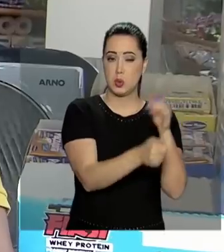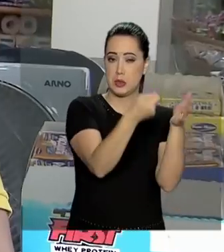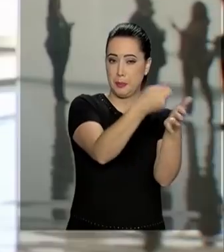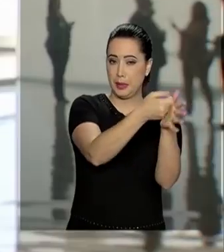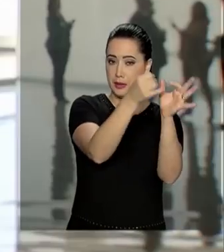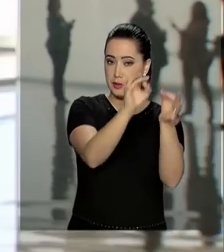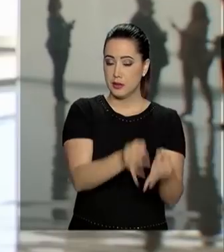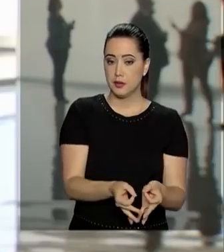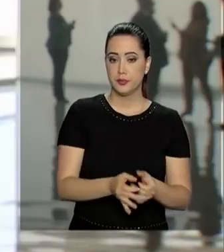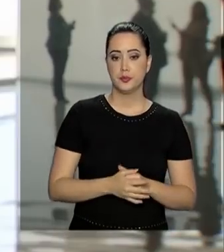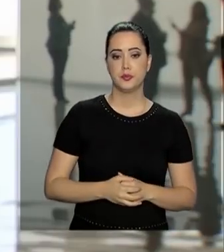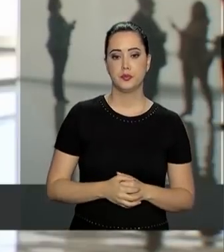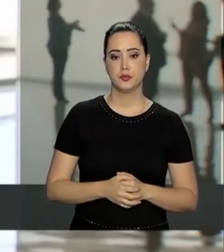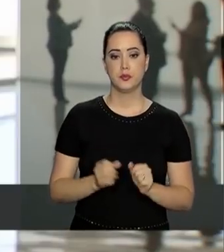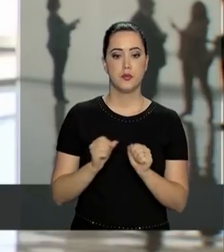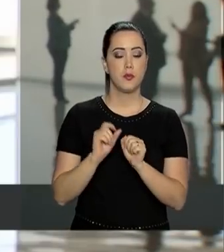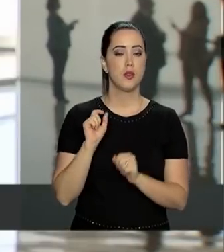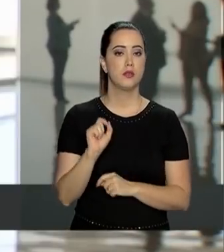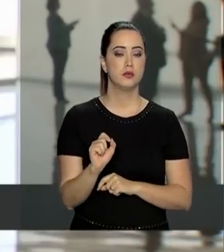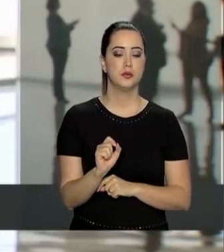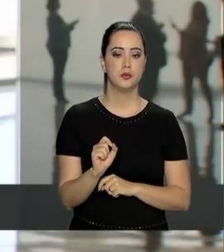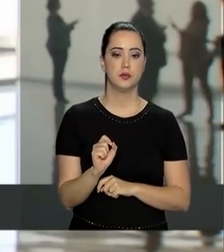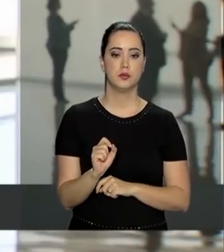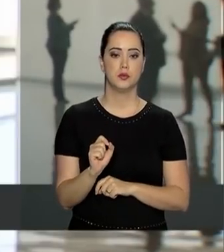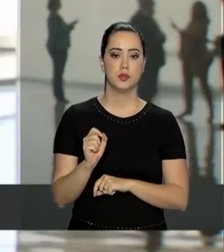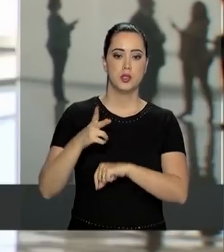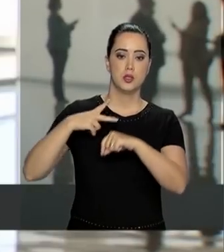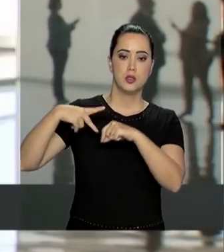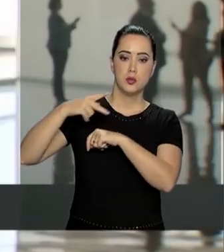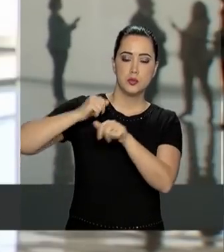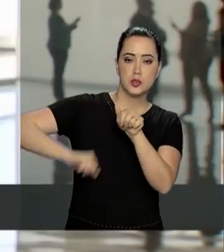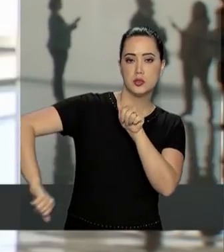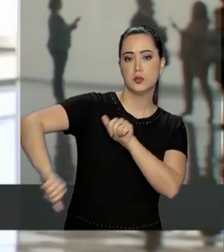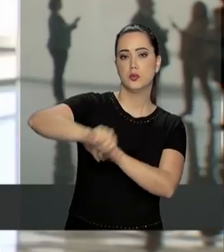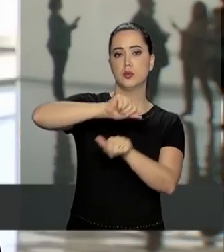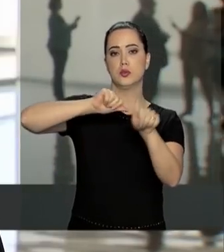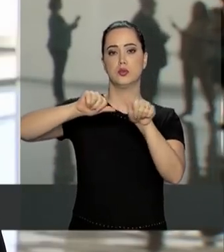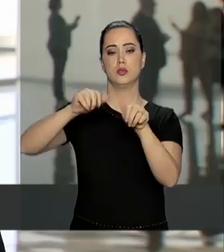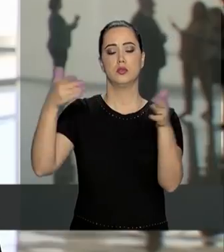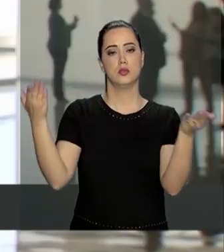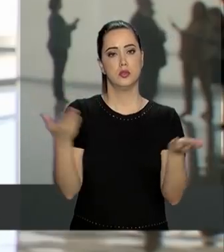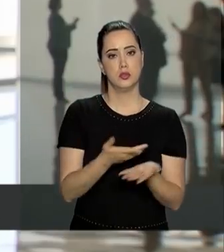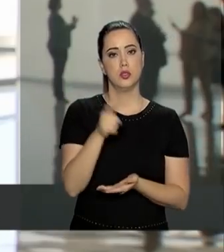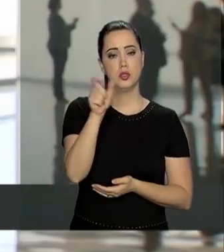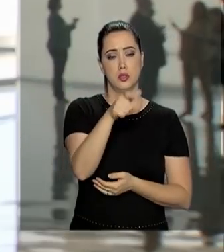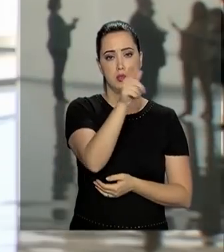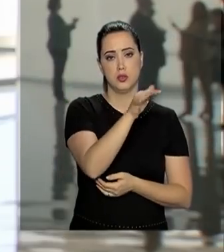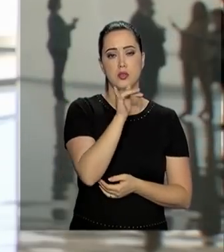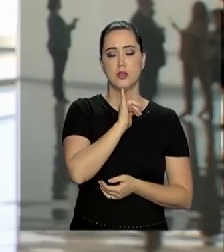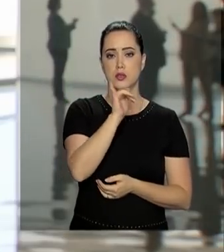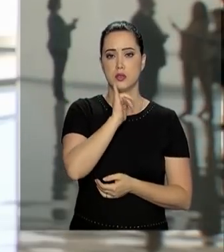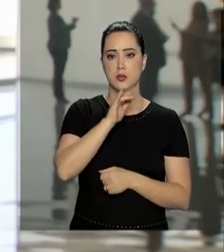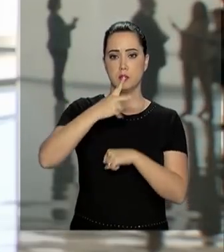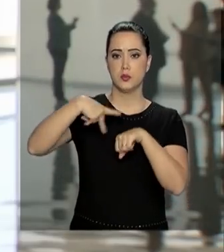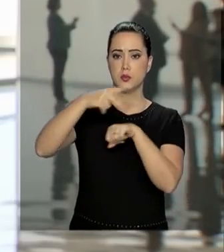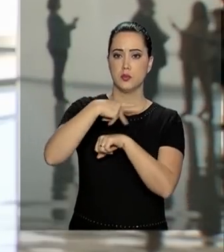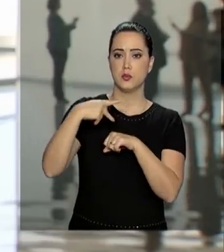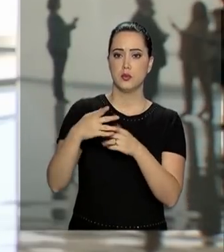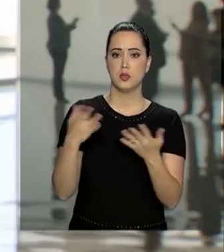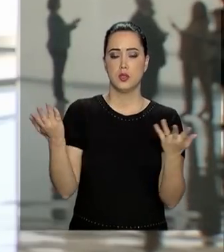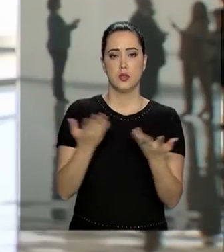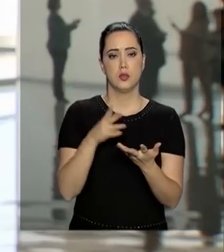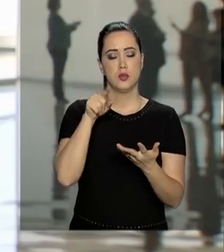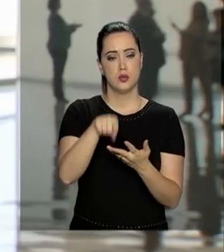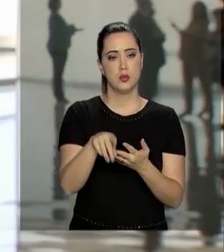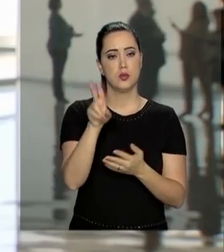pagadores. Isso faz com que o país muda e passe a pertencer a exemplo de países do primeiro mundo, que hoje já usamos